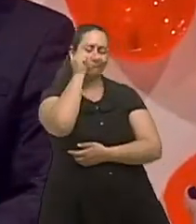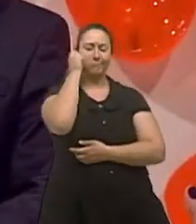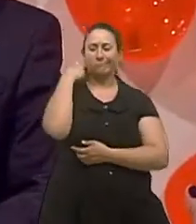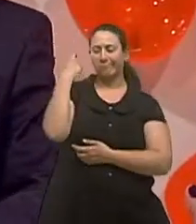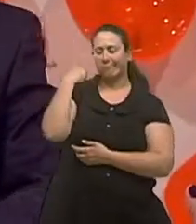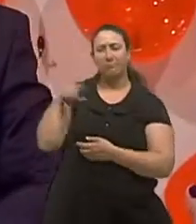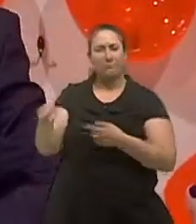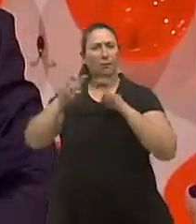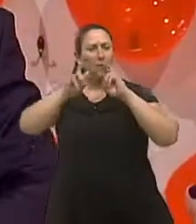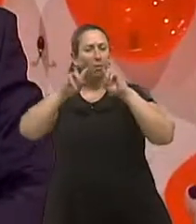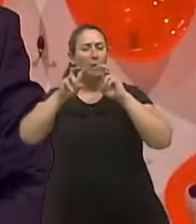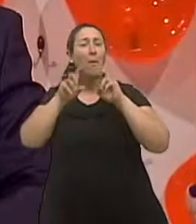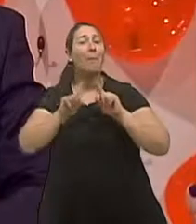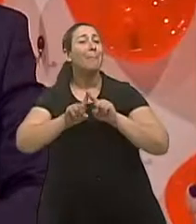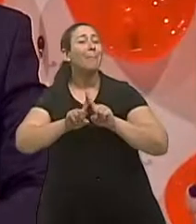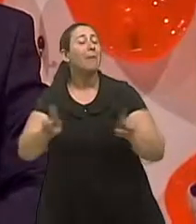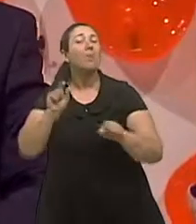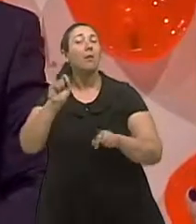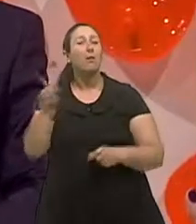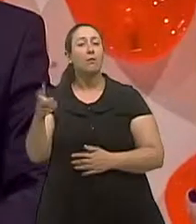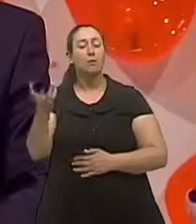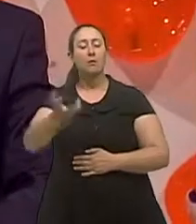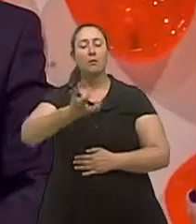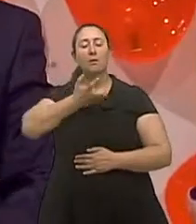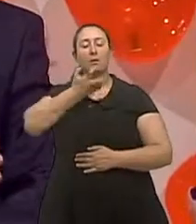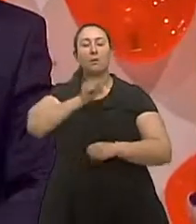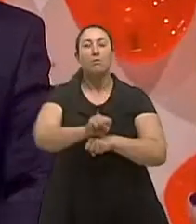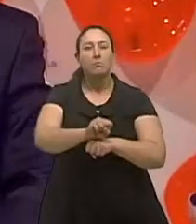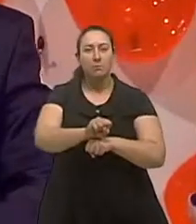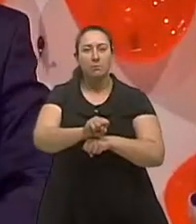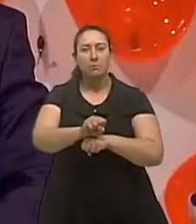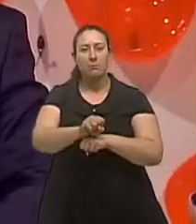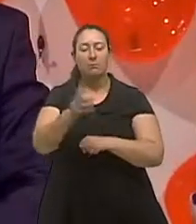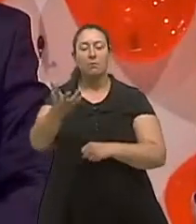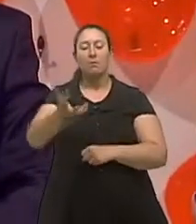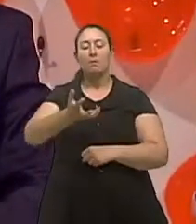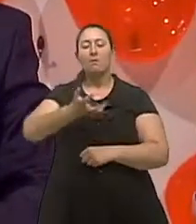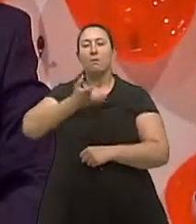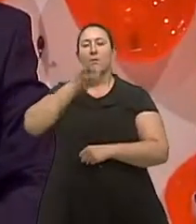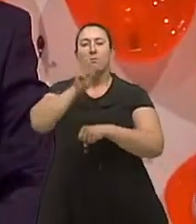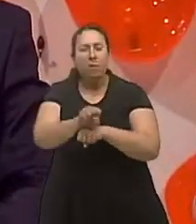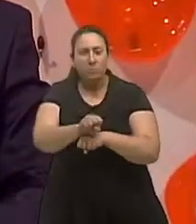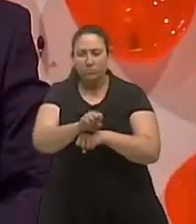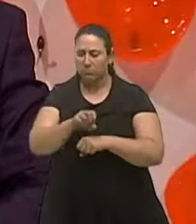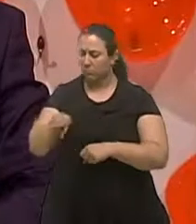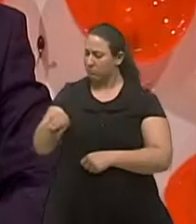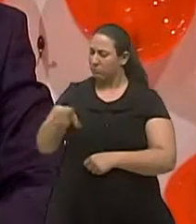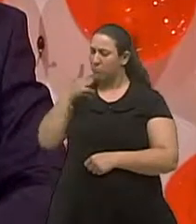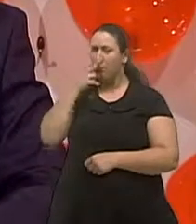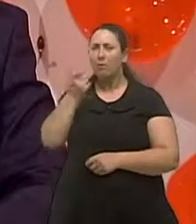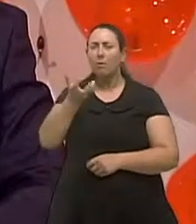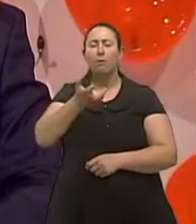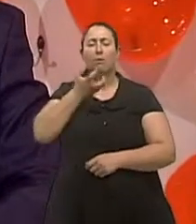essas apneias são assustadoras a pessoa acaba o companheiro fica nervoso em ver que a pessoa está parando de